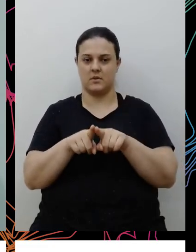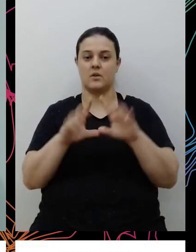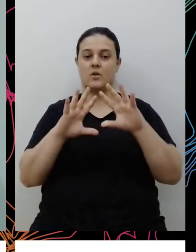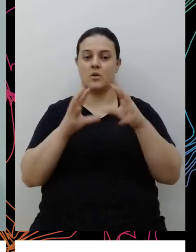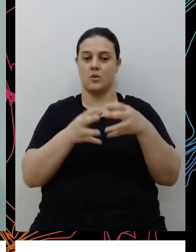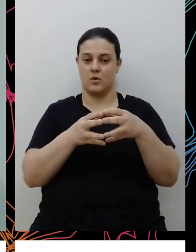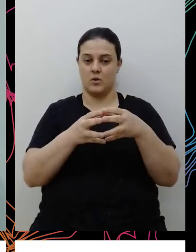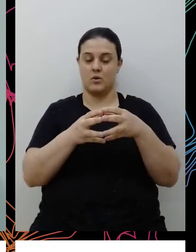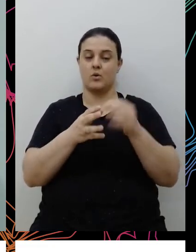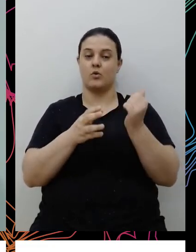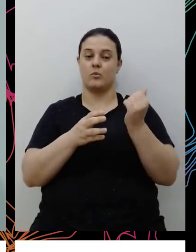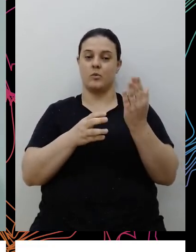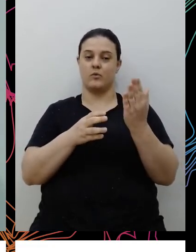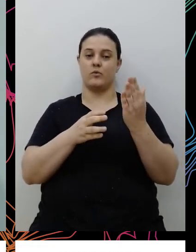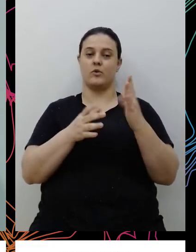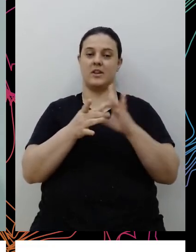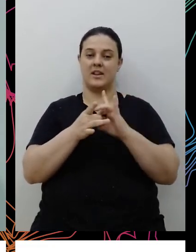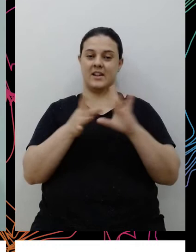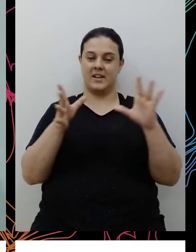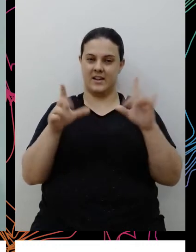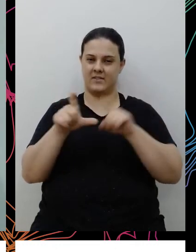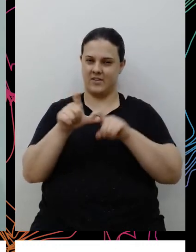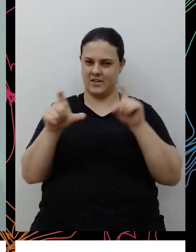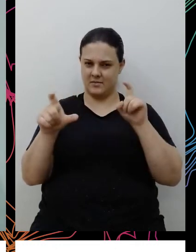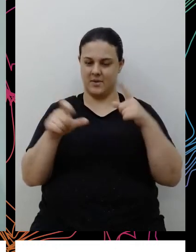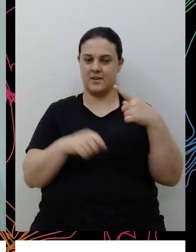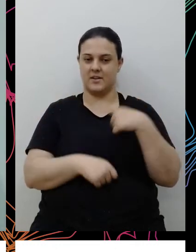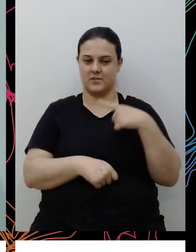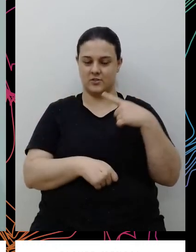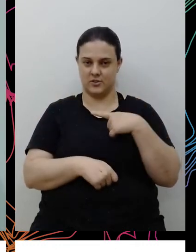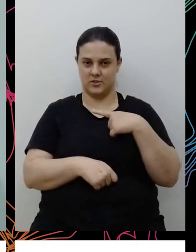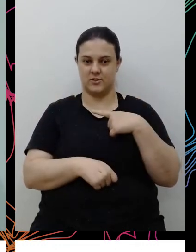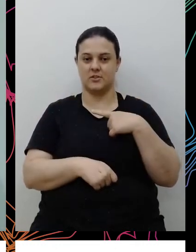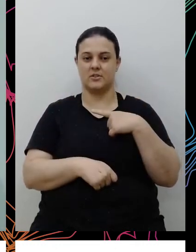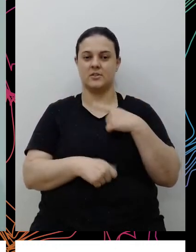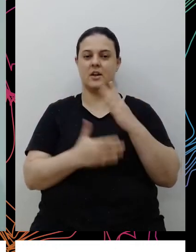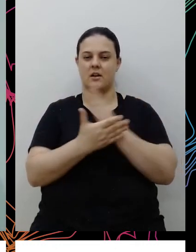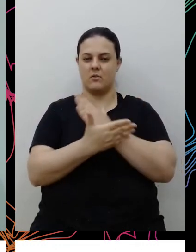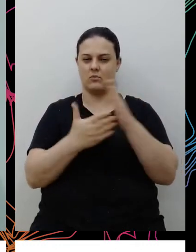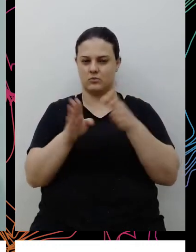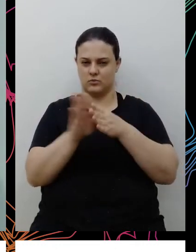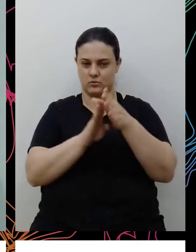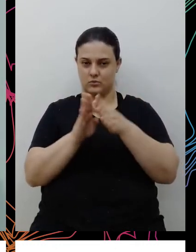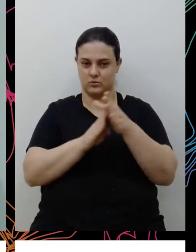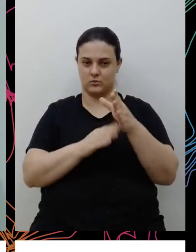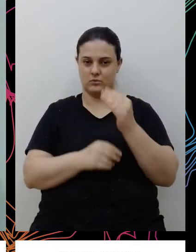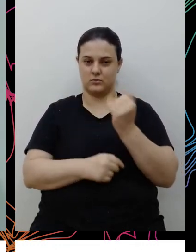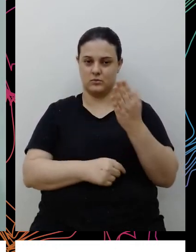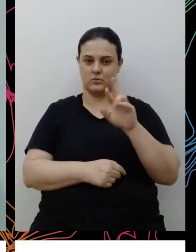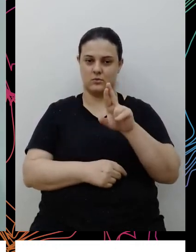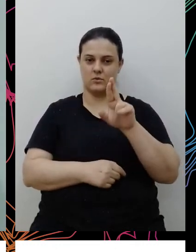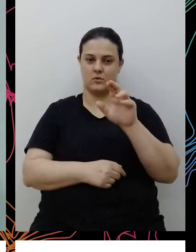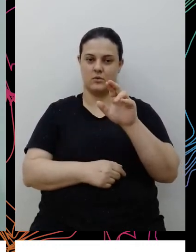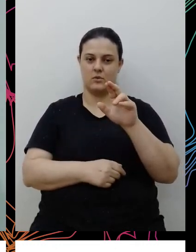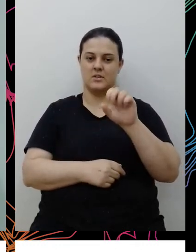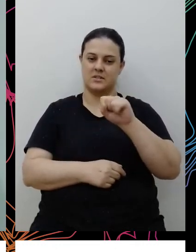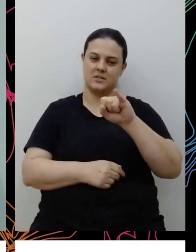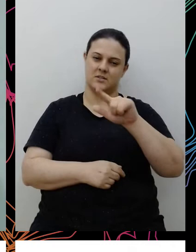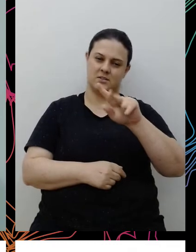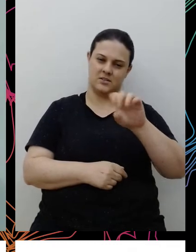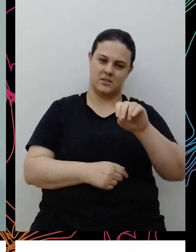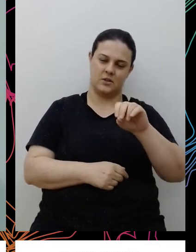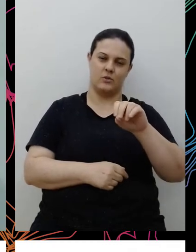Externo Livre e Independente, que tem ali alguns consultores externos, Rachel Maia, Silvia Almeida, Renato